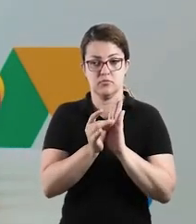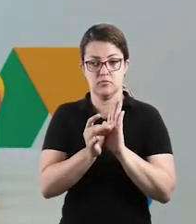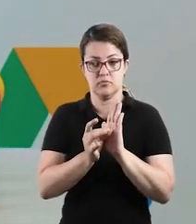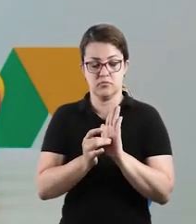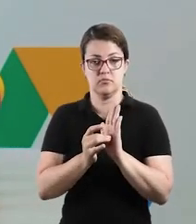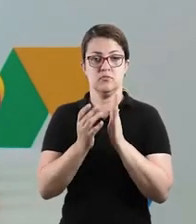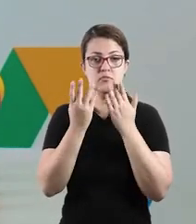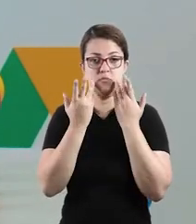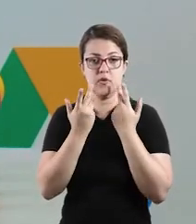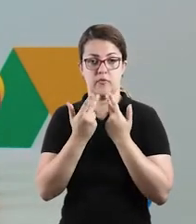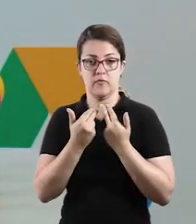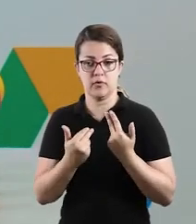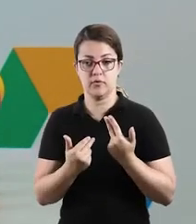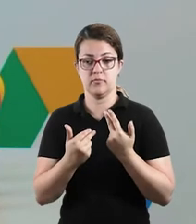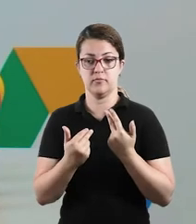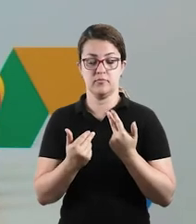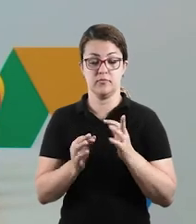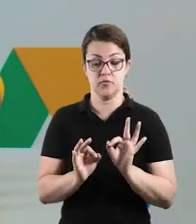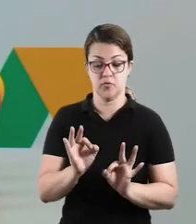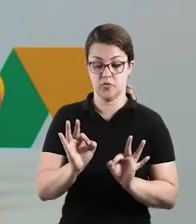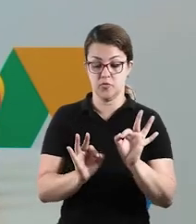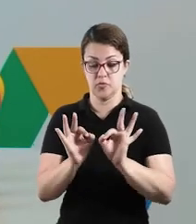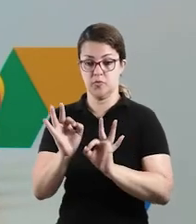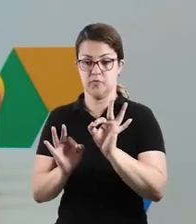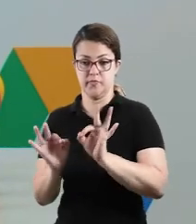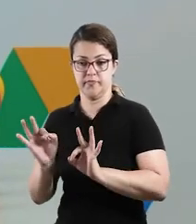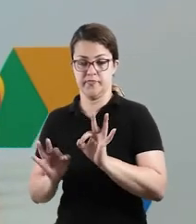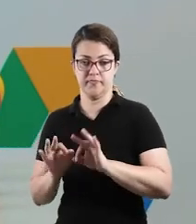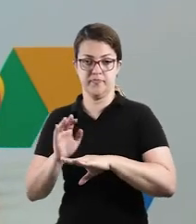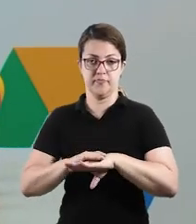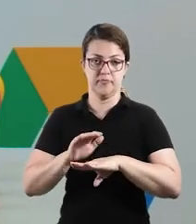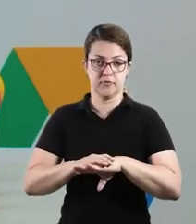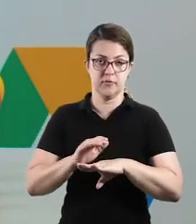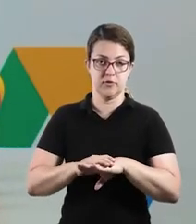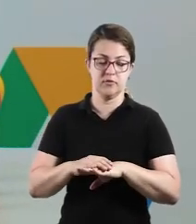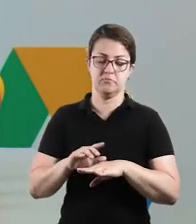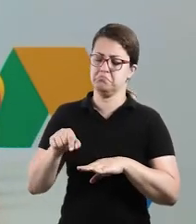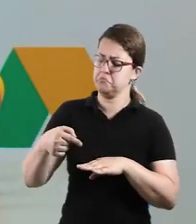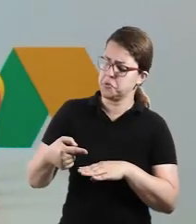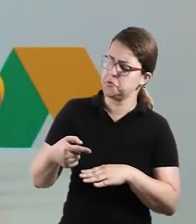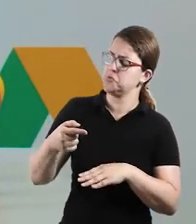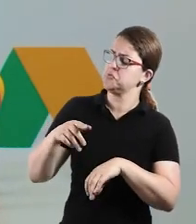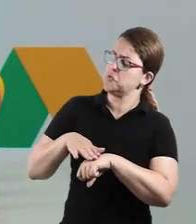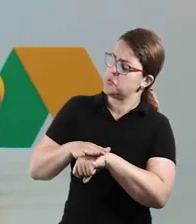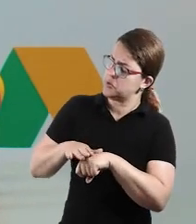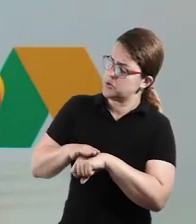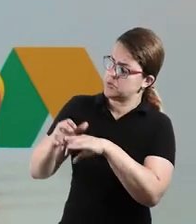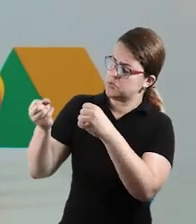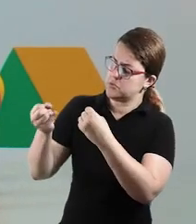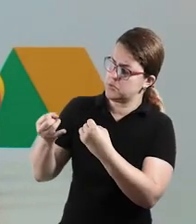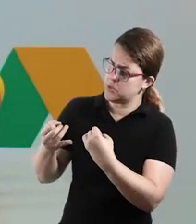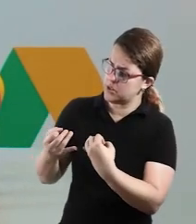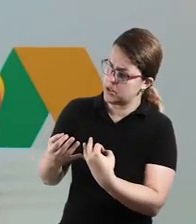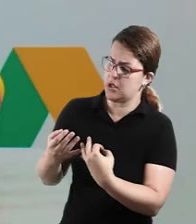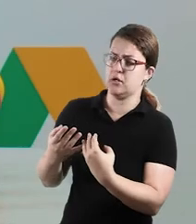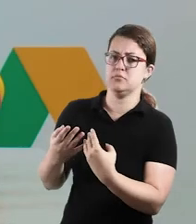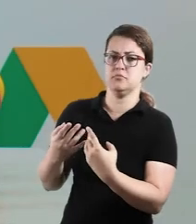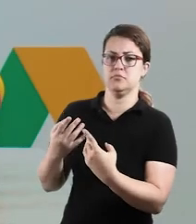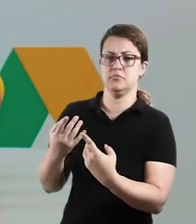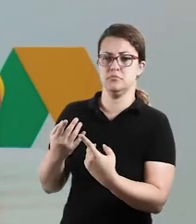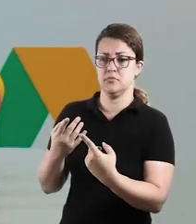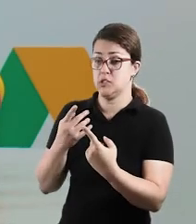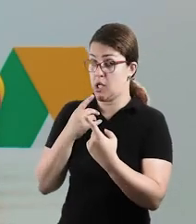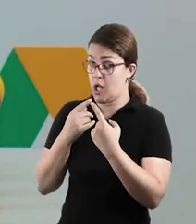tenha já a foto do animal mesmo, tá bom? Para montar essa atividade. Depois da conversa, do diálogo, que a criança entendeu,